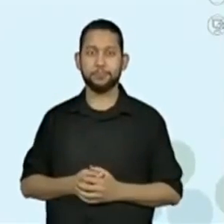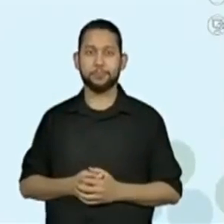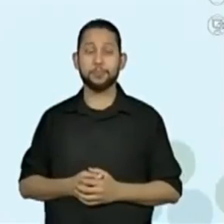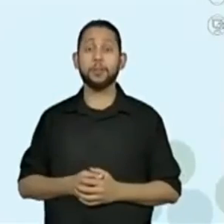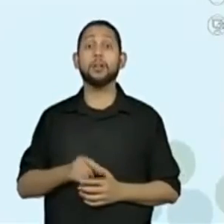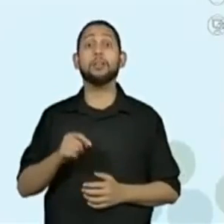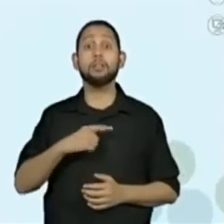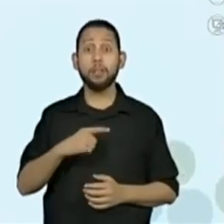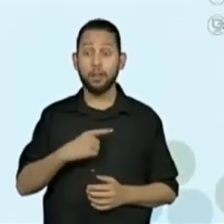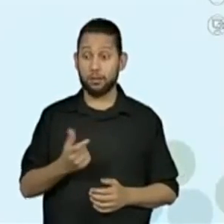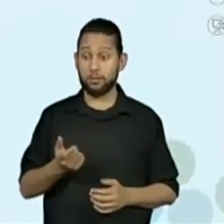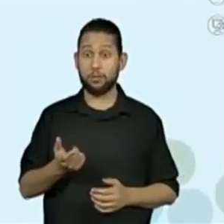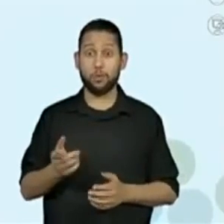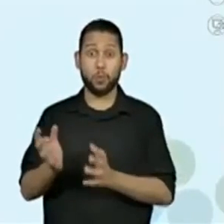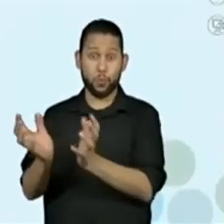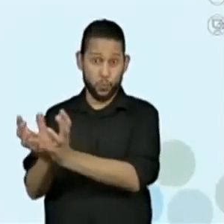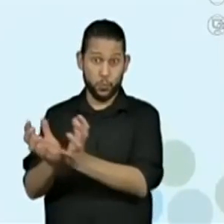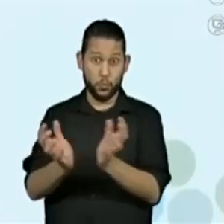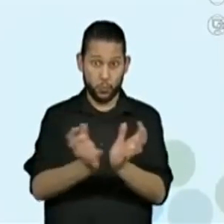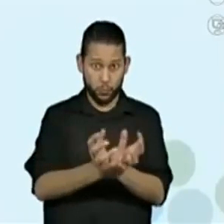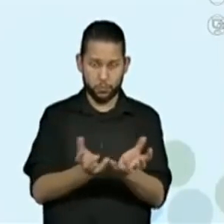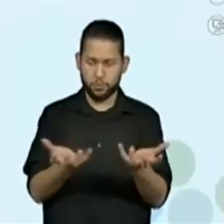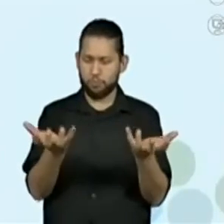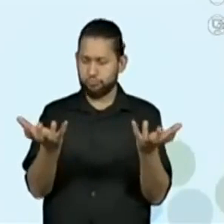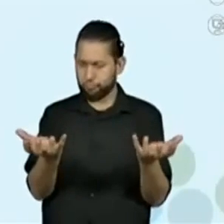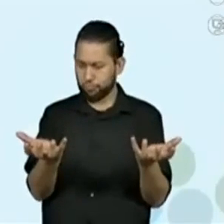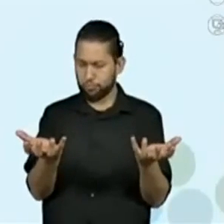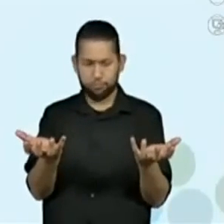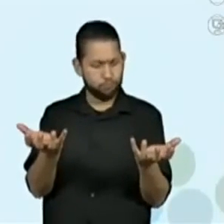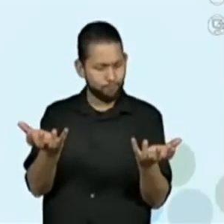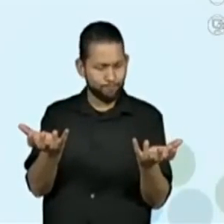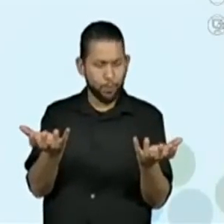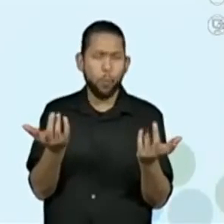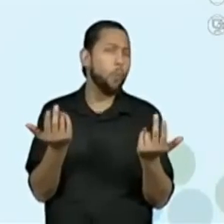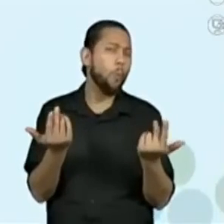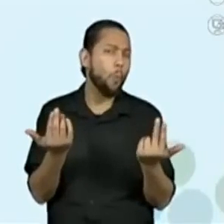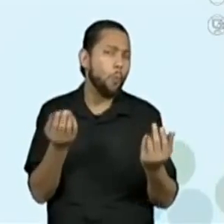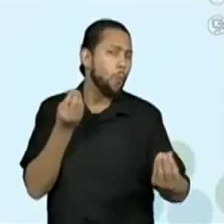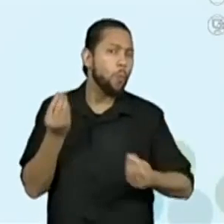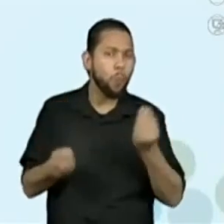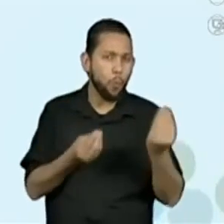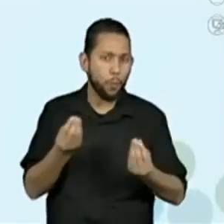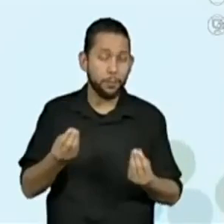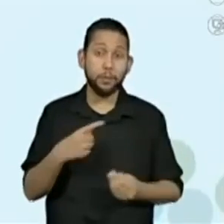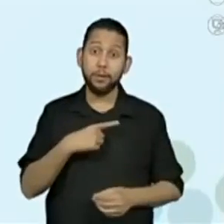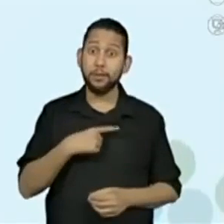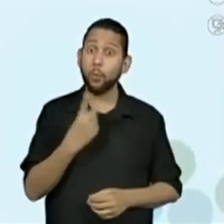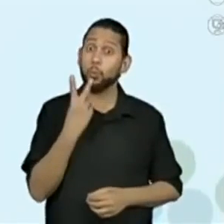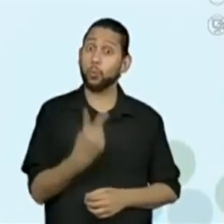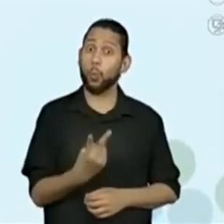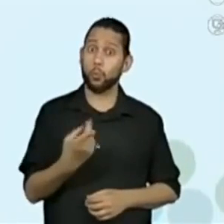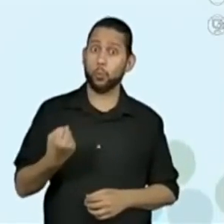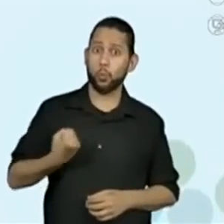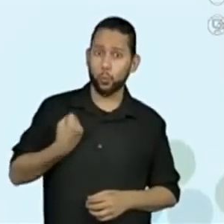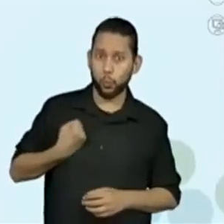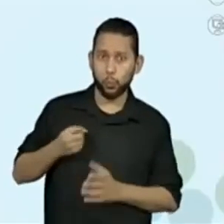relações de igualdade, vamos investigar as relações de igualdade entre dois membros, entre números.